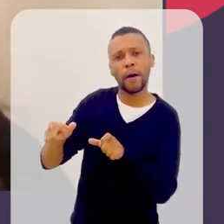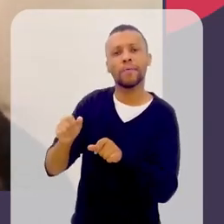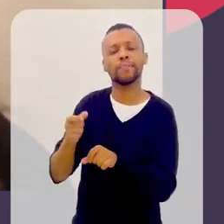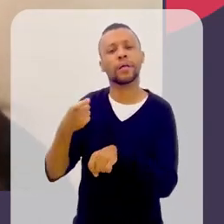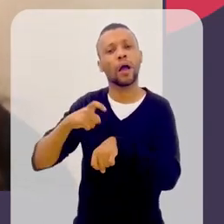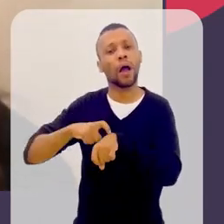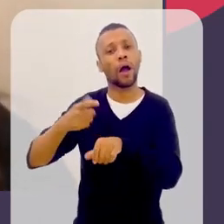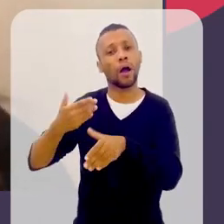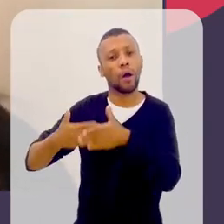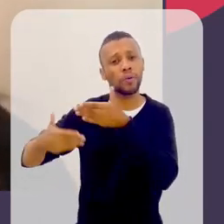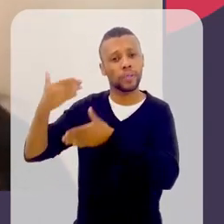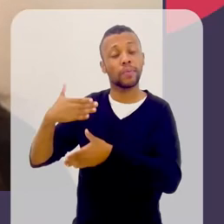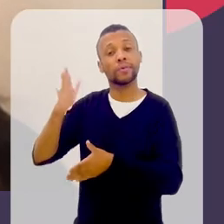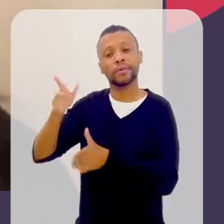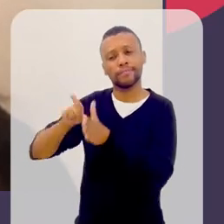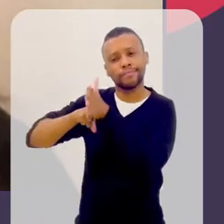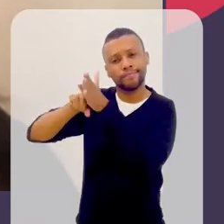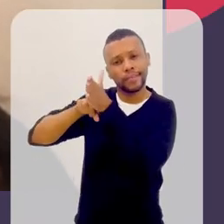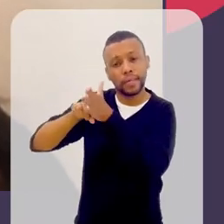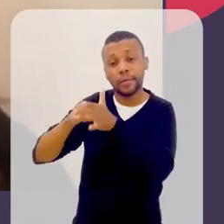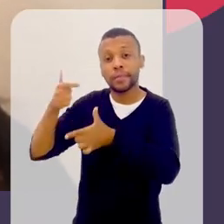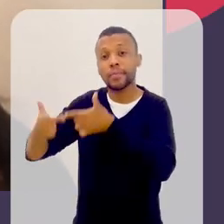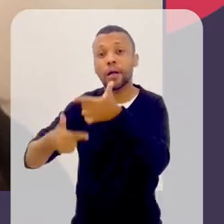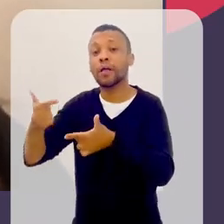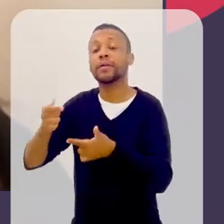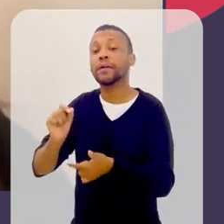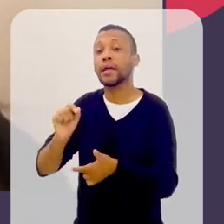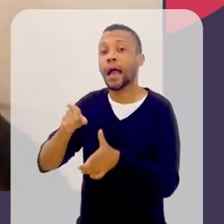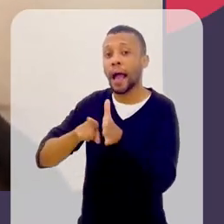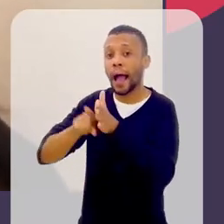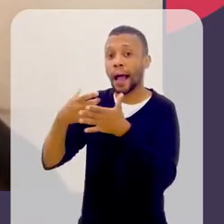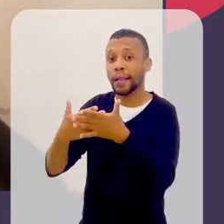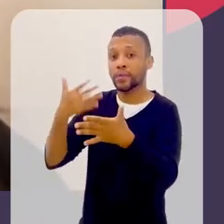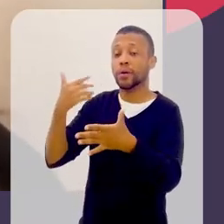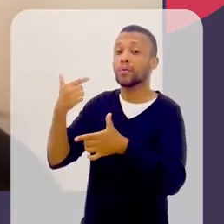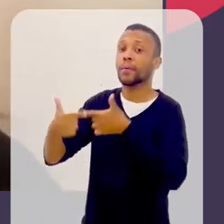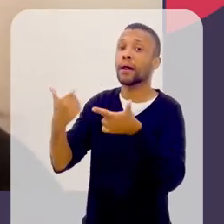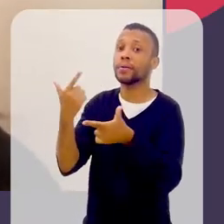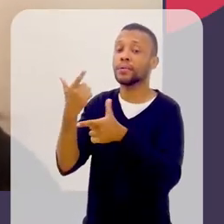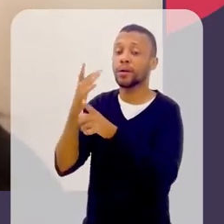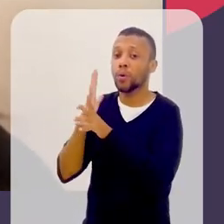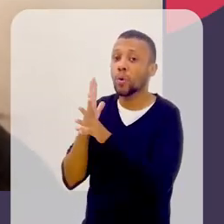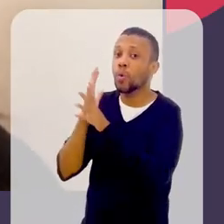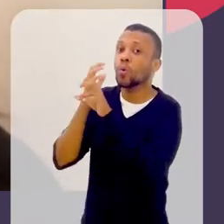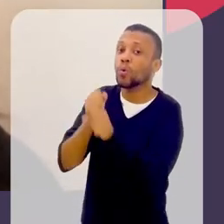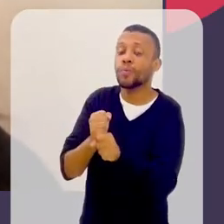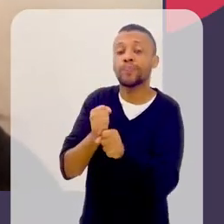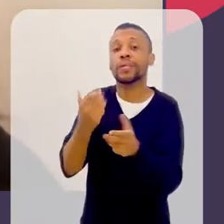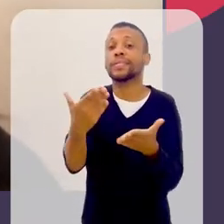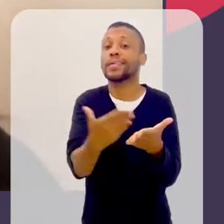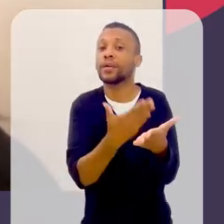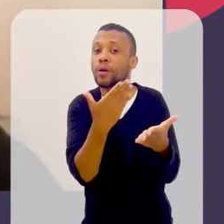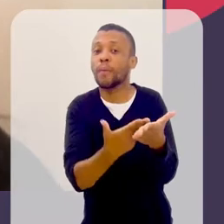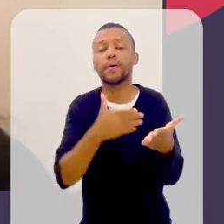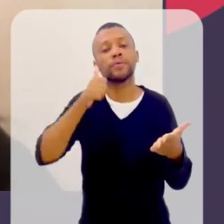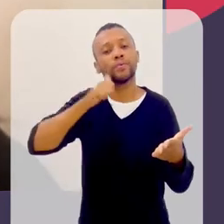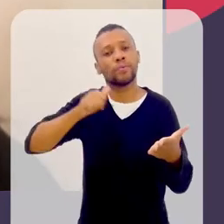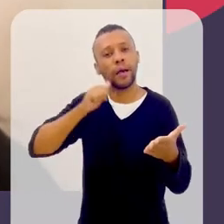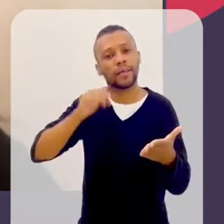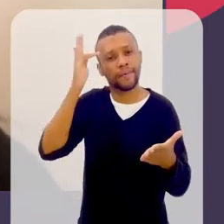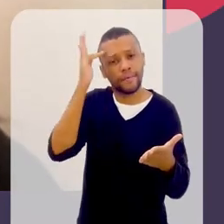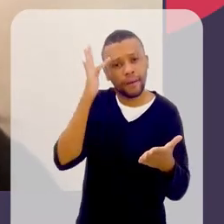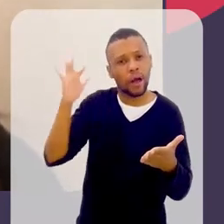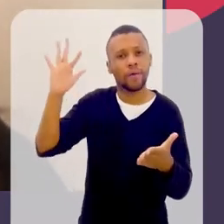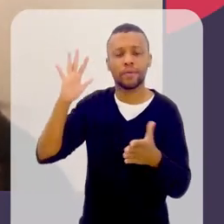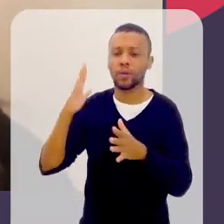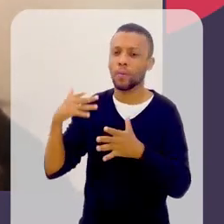já há um tempo procurado realizar esse trabalho que a literatura chama de trabalho de resgate das obras das mulheres filósofas ao longo